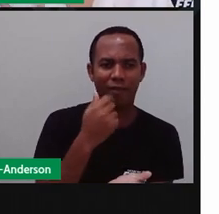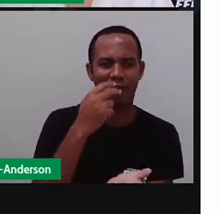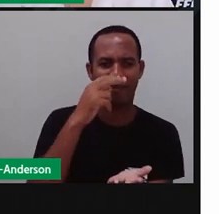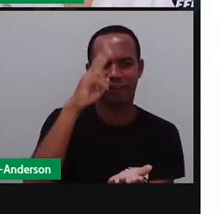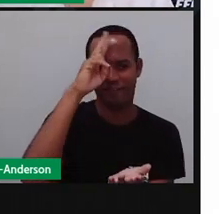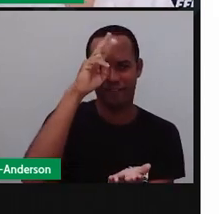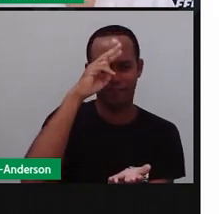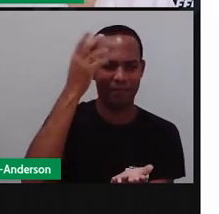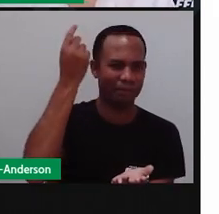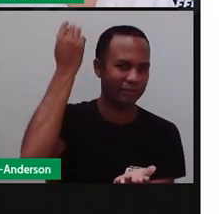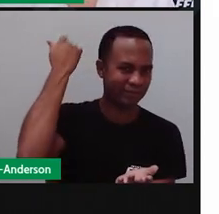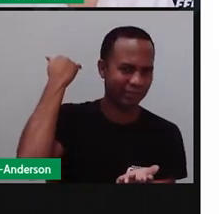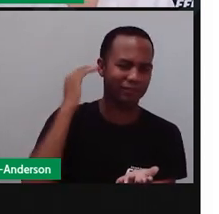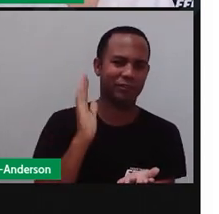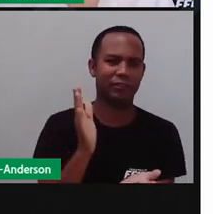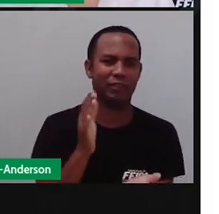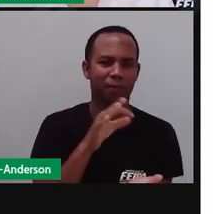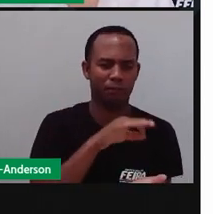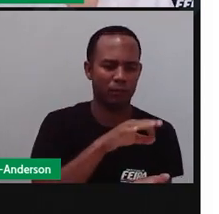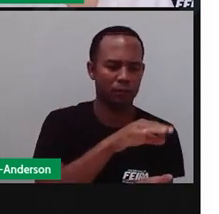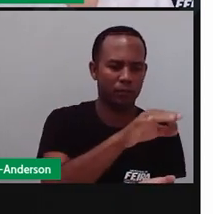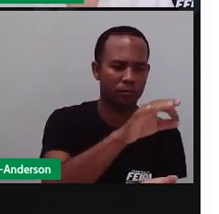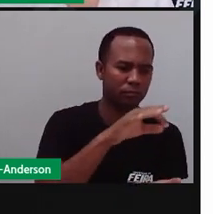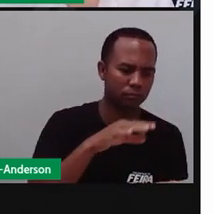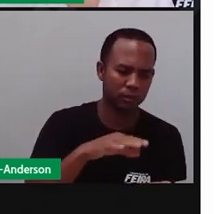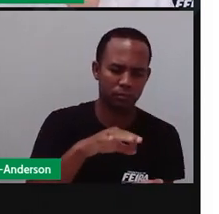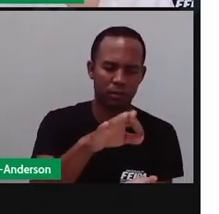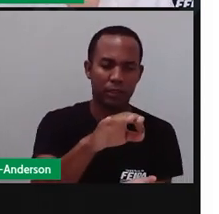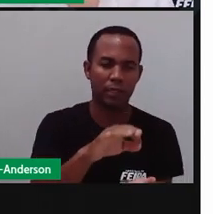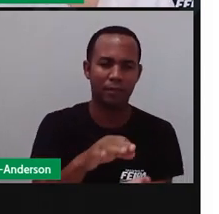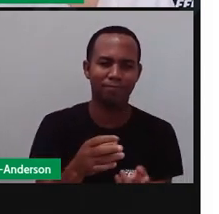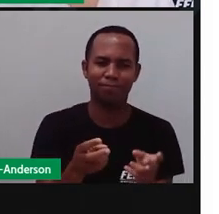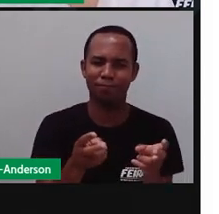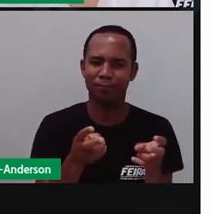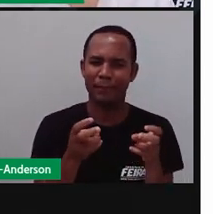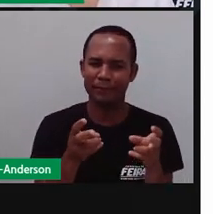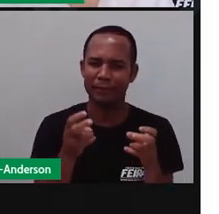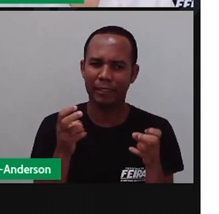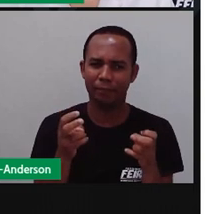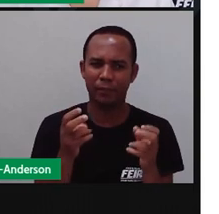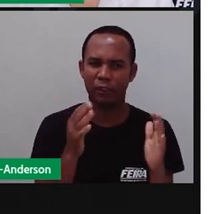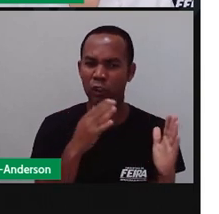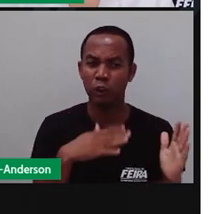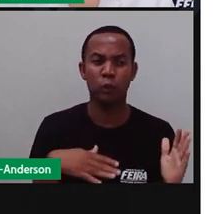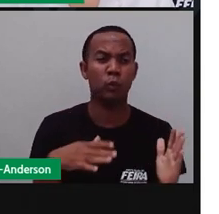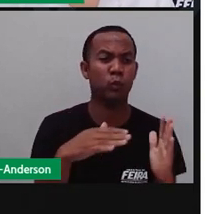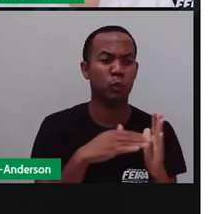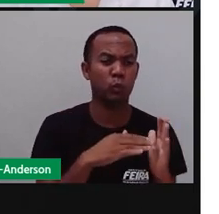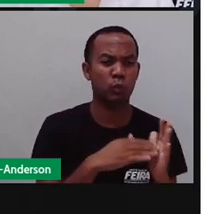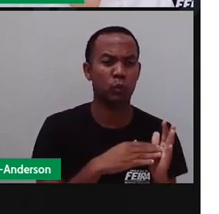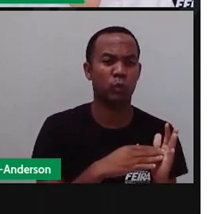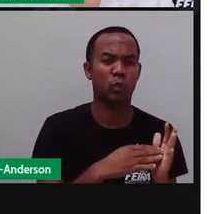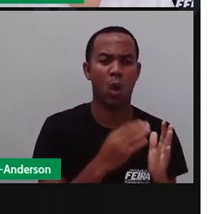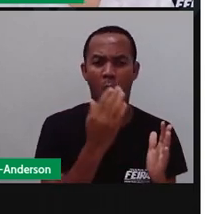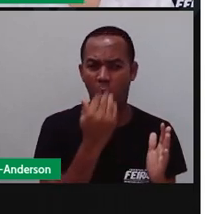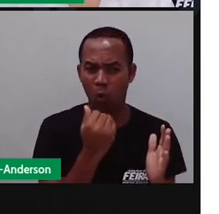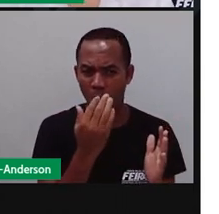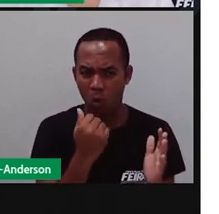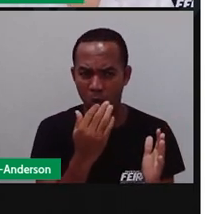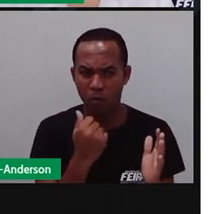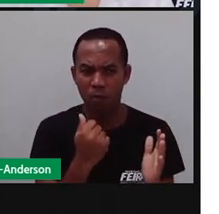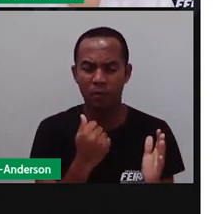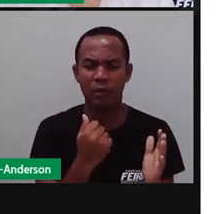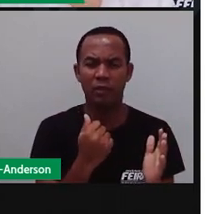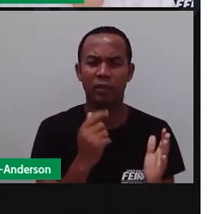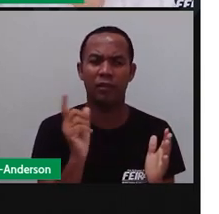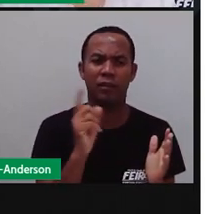E aí, ele começa a plantar. Só que em um determinado momento, ele percebe o seguinte, que nem tudo que ele planta, ele consegue consumir, que está sobrando